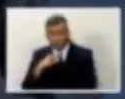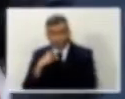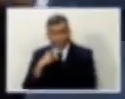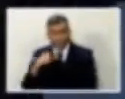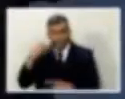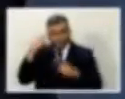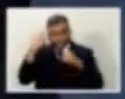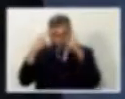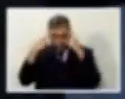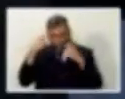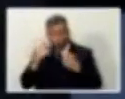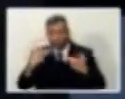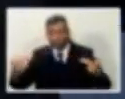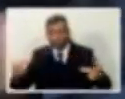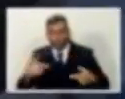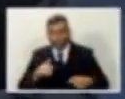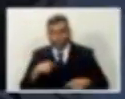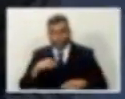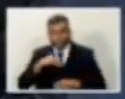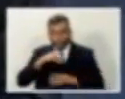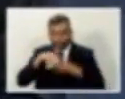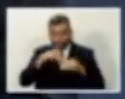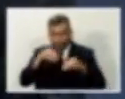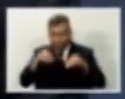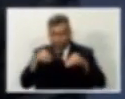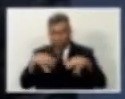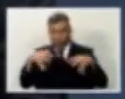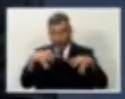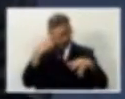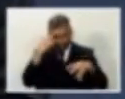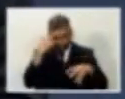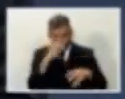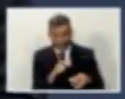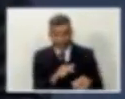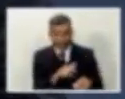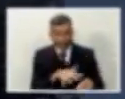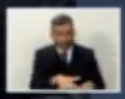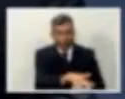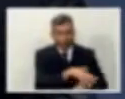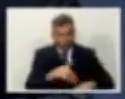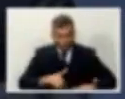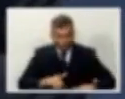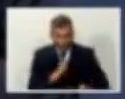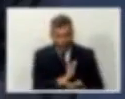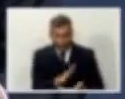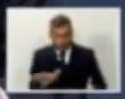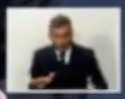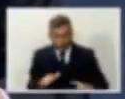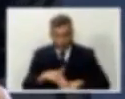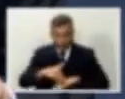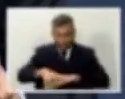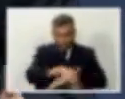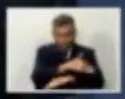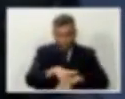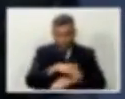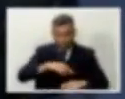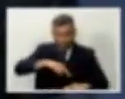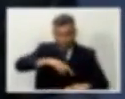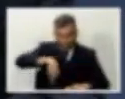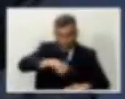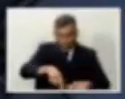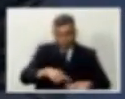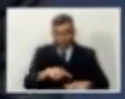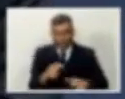fórmula mágica para acabar com a fome, segundo ele, fórmula mágica para acabar com os buracos, para acabar com o buraco, tem que trabalhar,